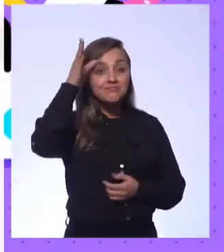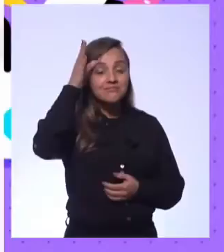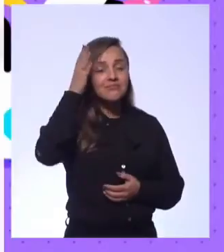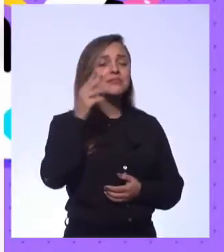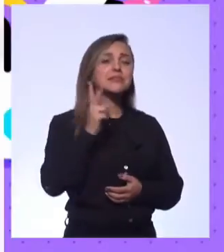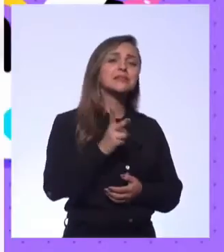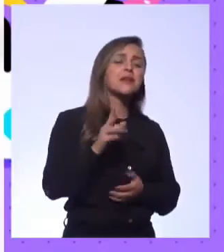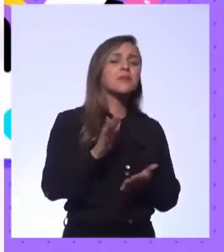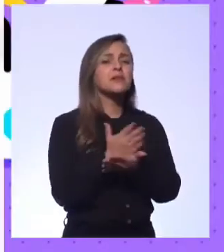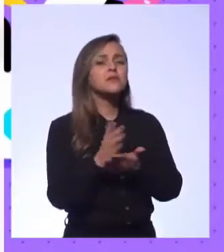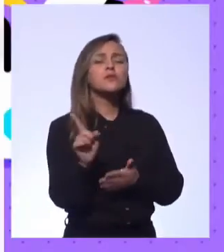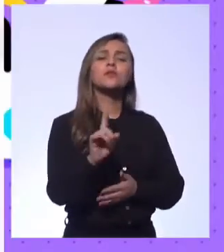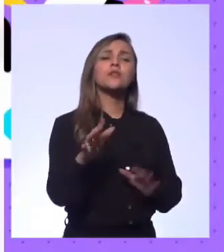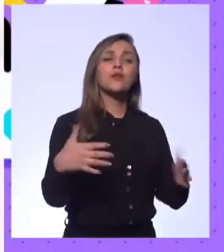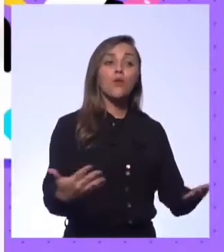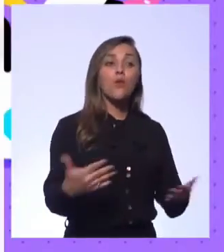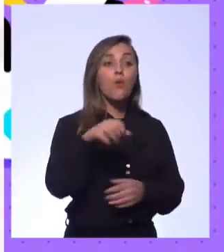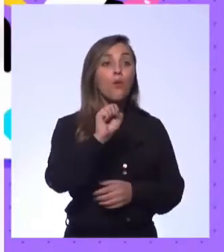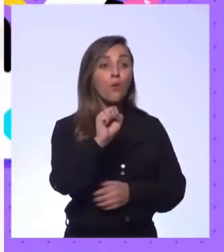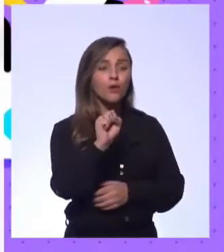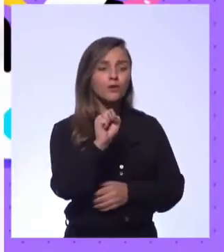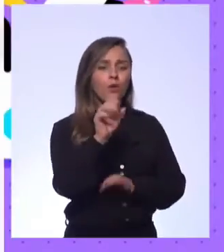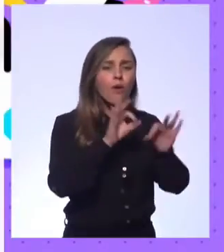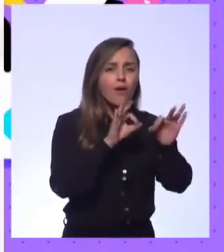Oito, costuma planejar suas atividades?